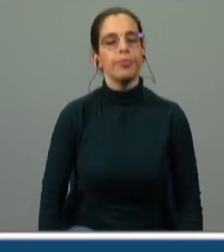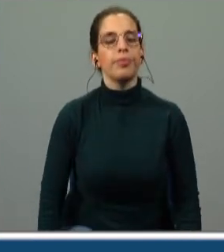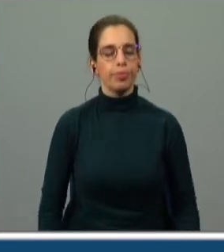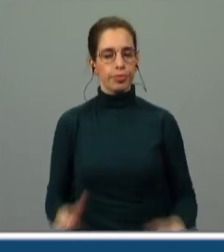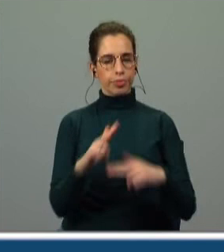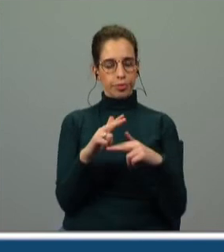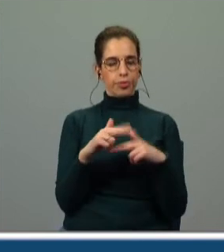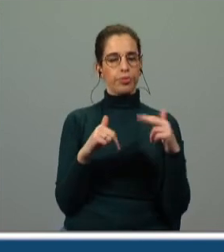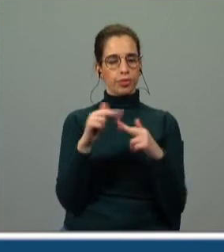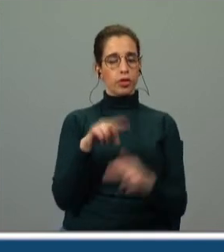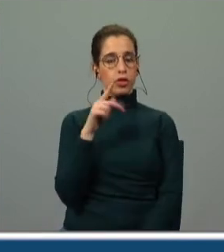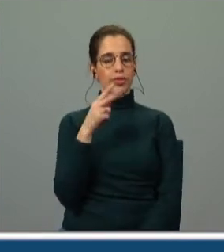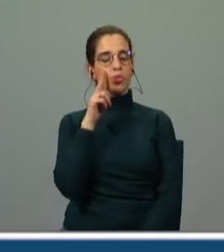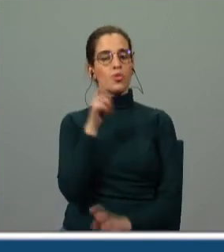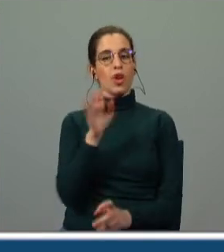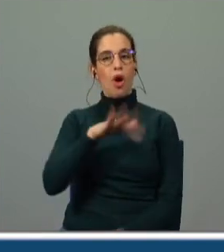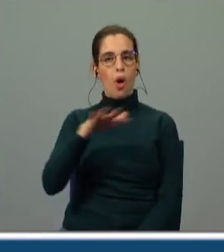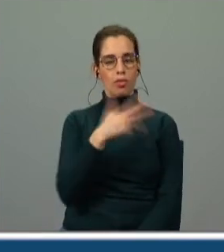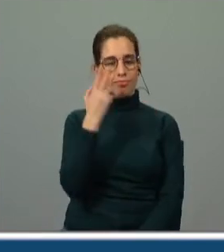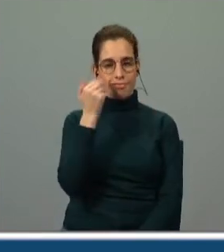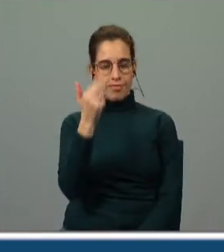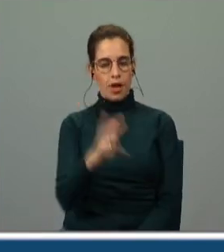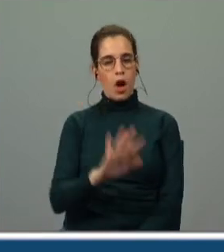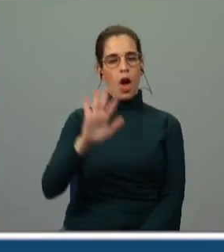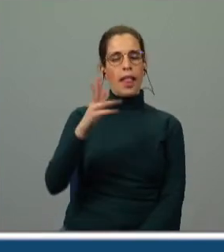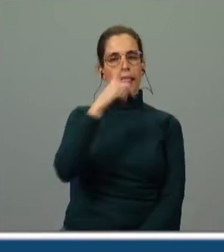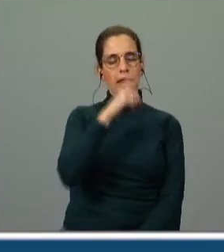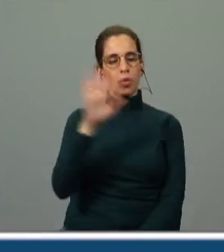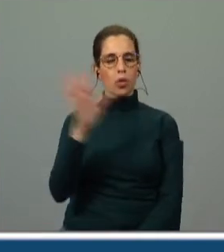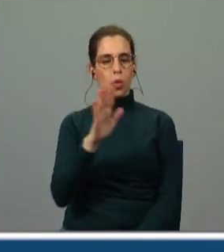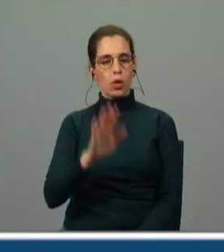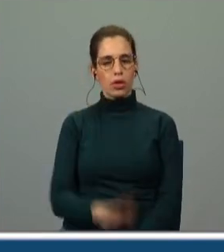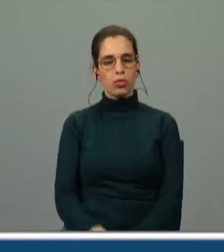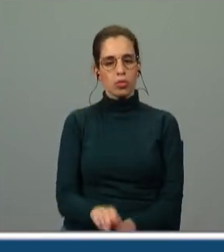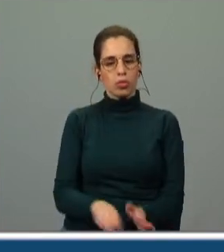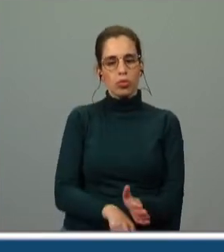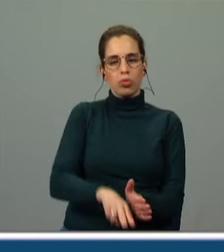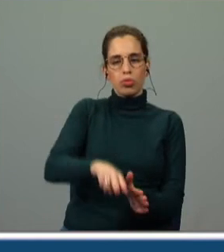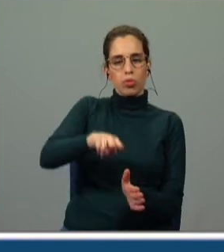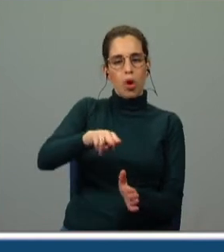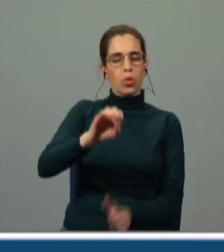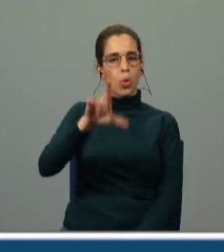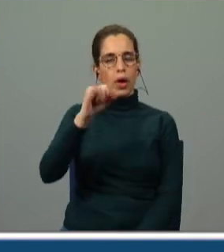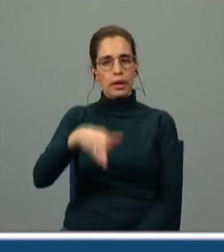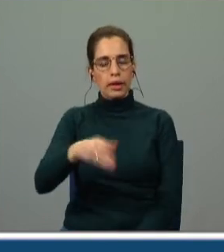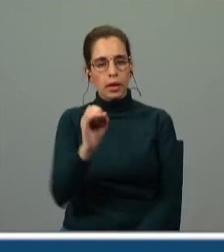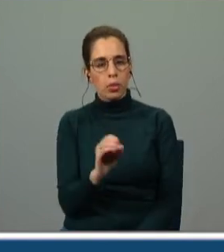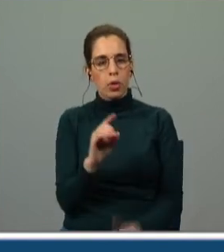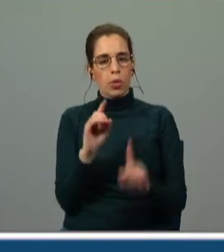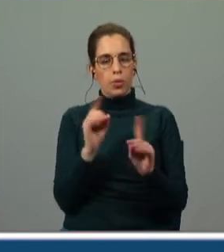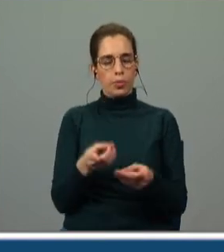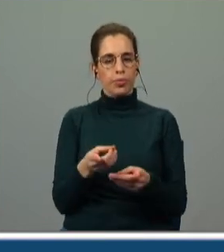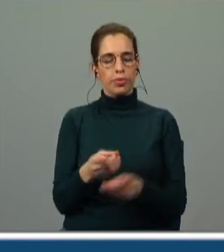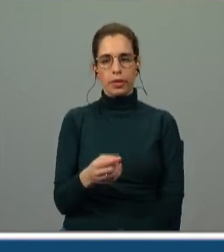encontramos nos Lusíadas recordas-te quando se levantou aquele tumulto no Olimpo que começam